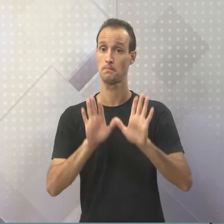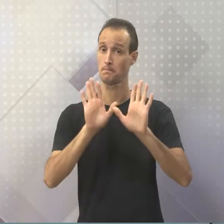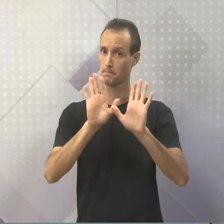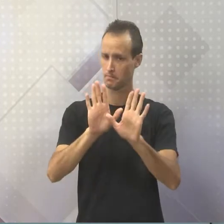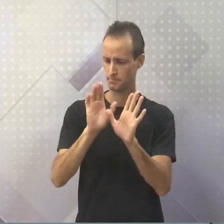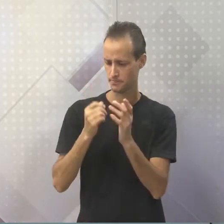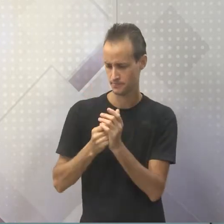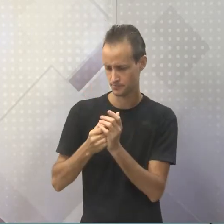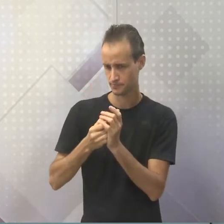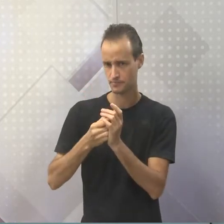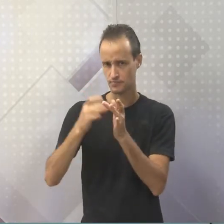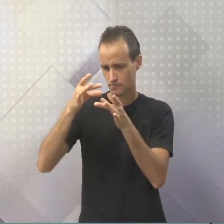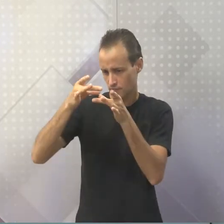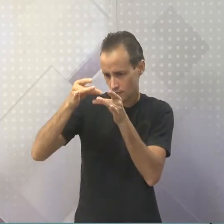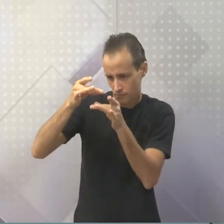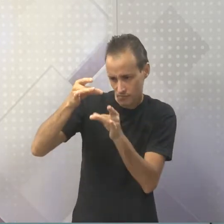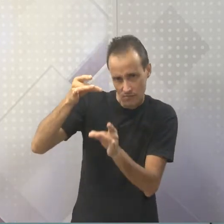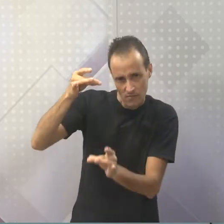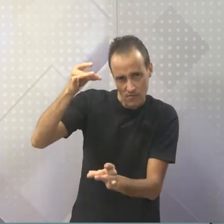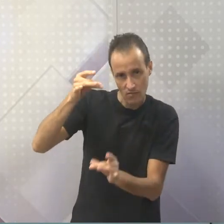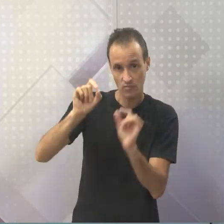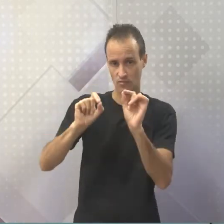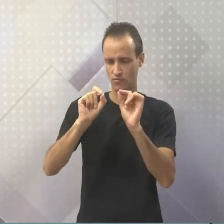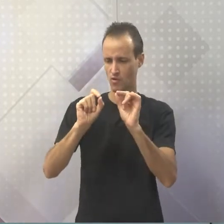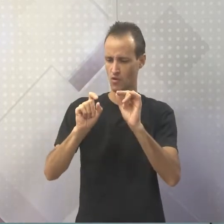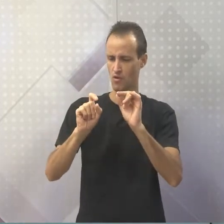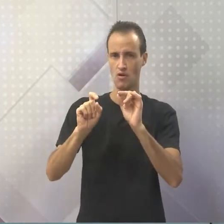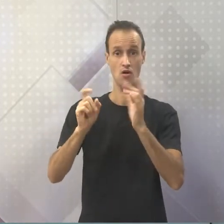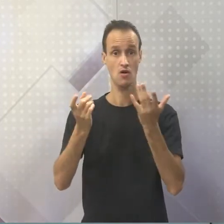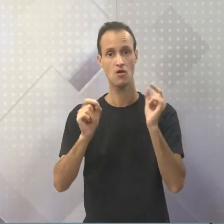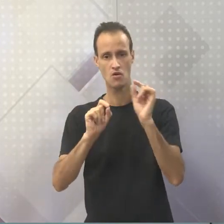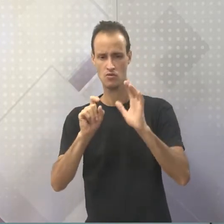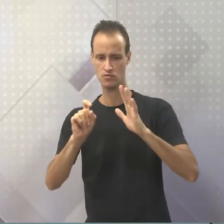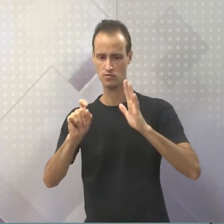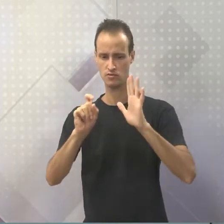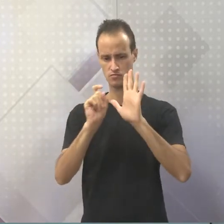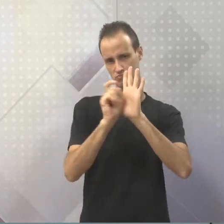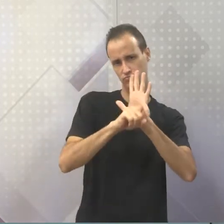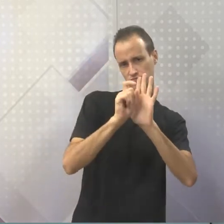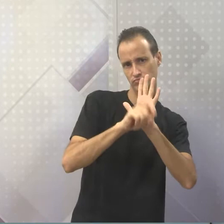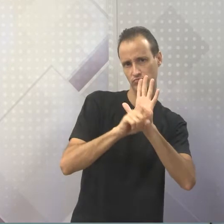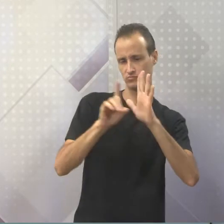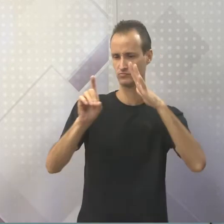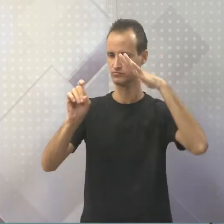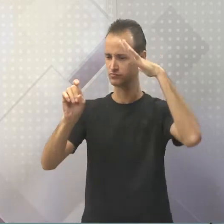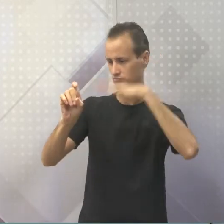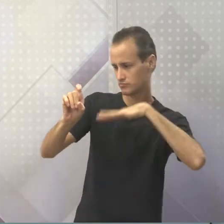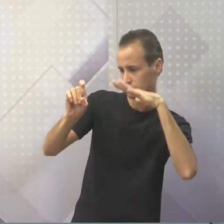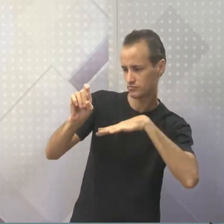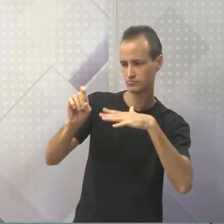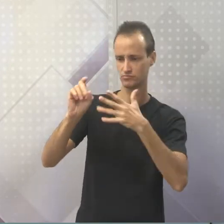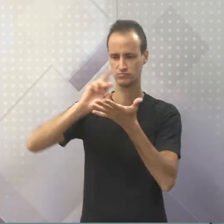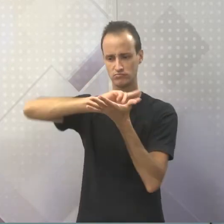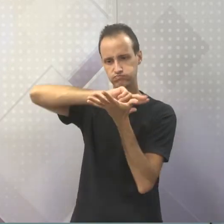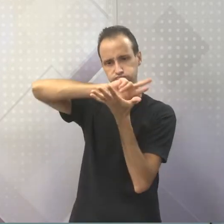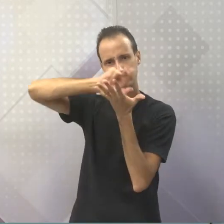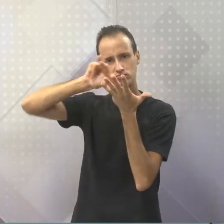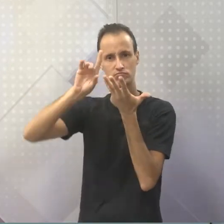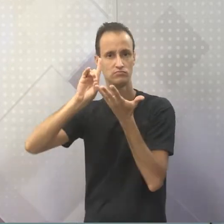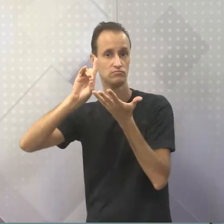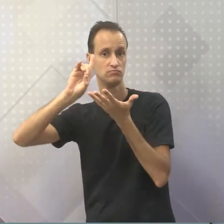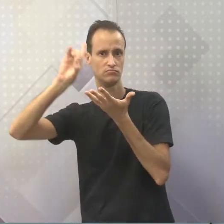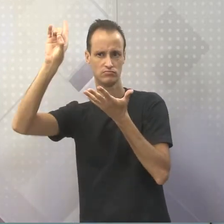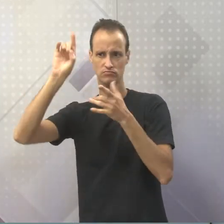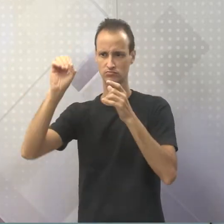vai especificar, trabalhar em cima dessa questão mitológica, a questão dos mitos, dos deuses principalmente, e dessas criaturas